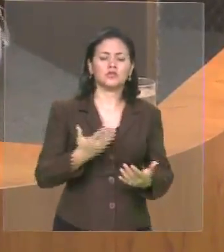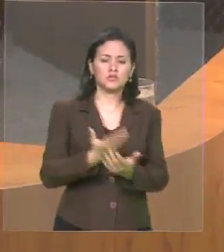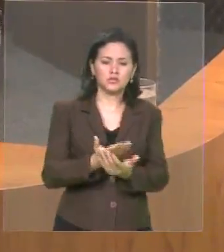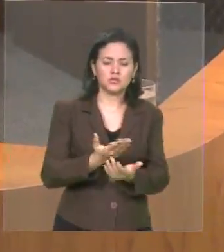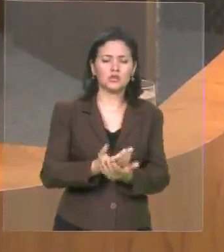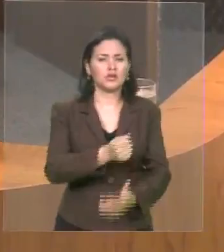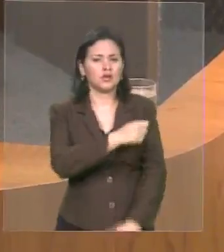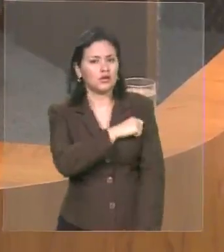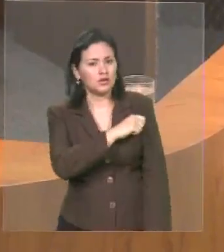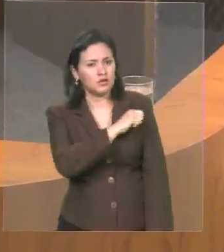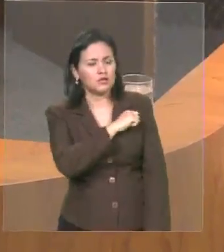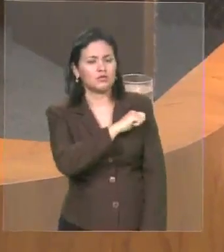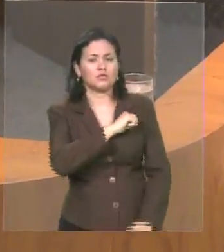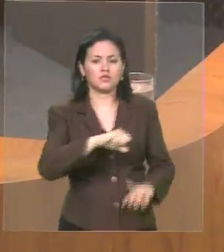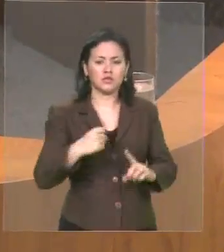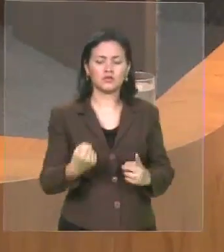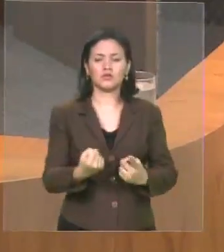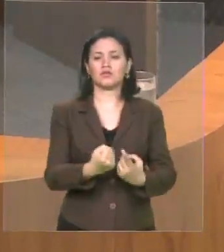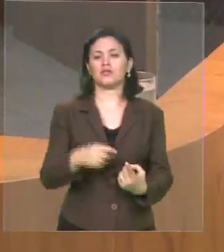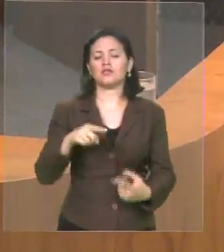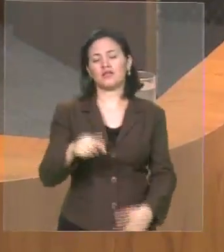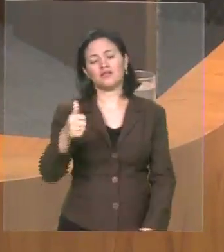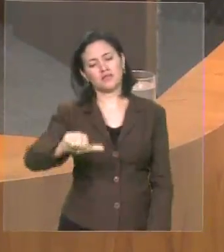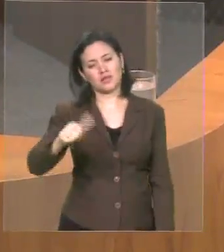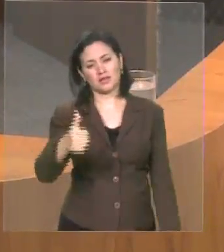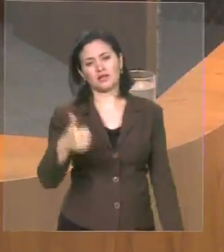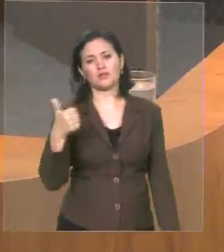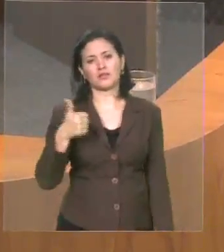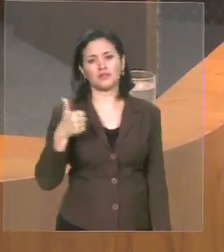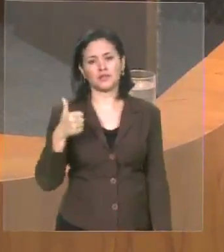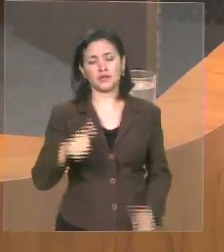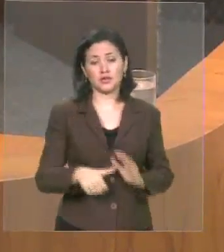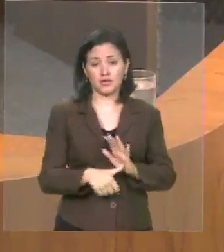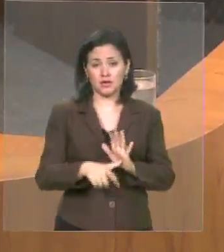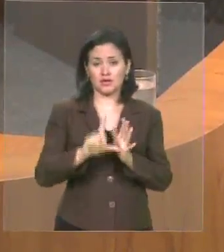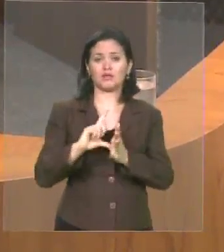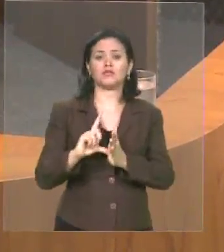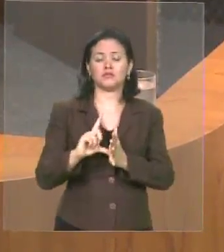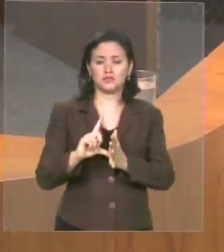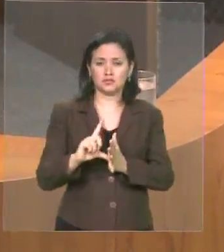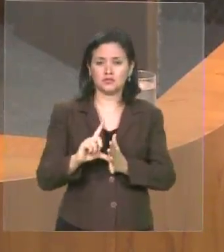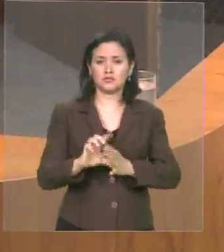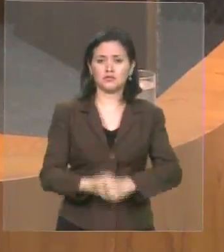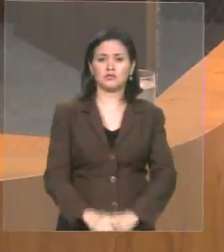democrático. Pelo menos isso vamos fazer para tirar esse vício de origem do arbítrio desse projeto de lei. Muito obrigado.